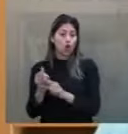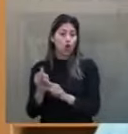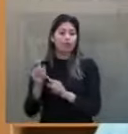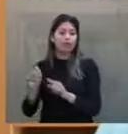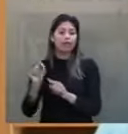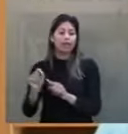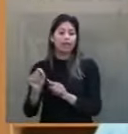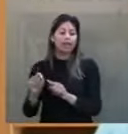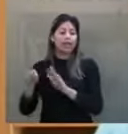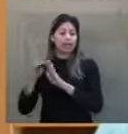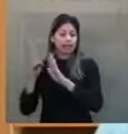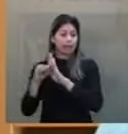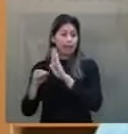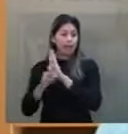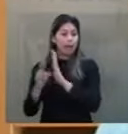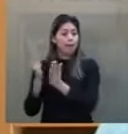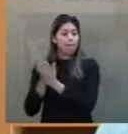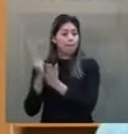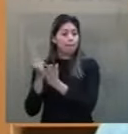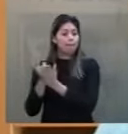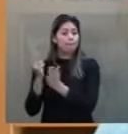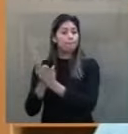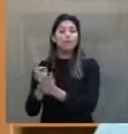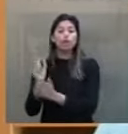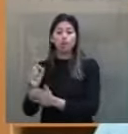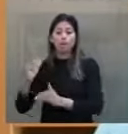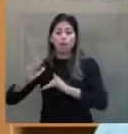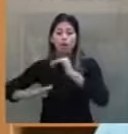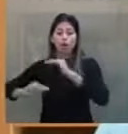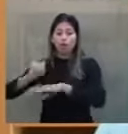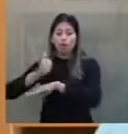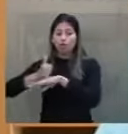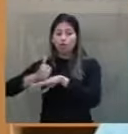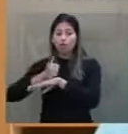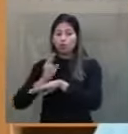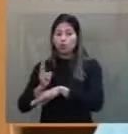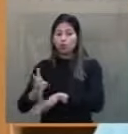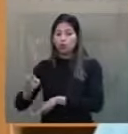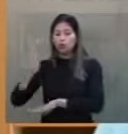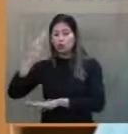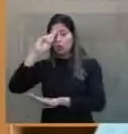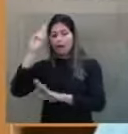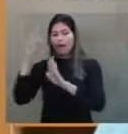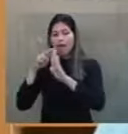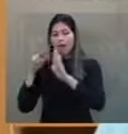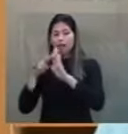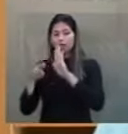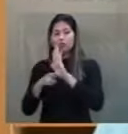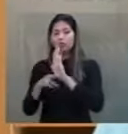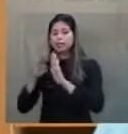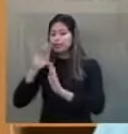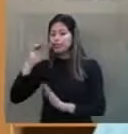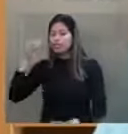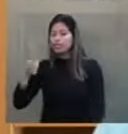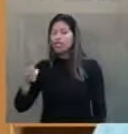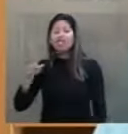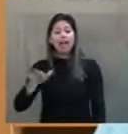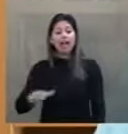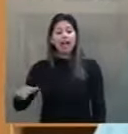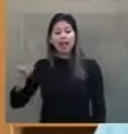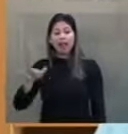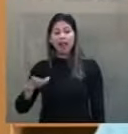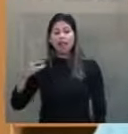dado que os mesmos profissionais continuarão respondendo diretamente aos órgãos de